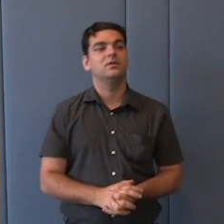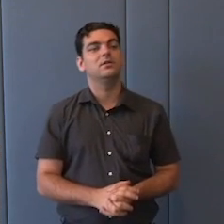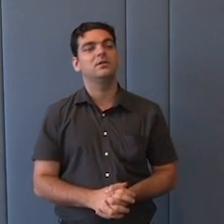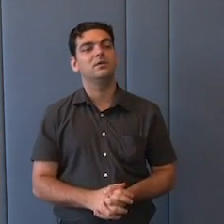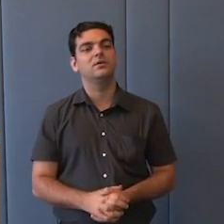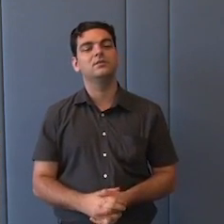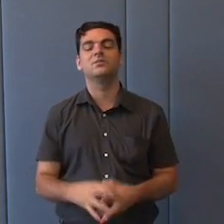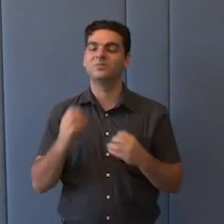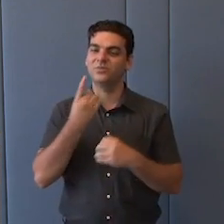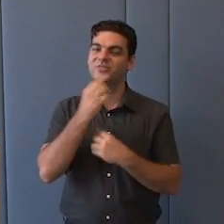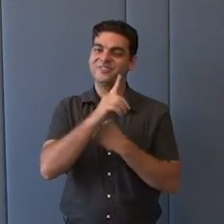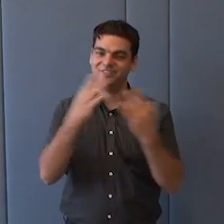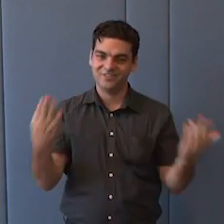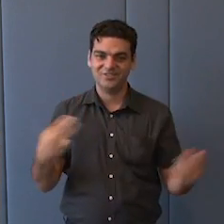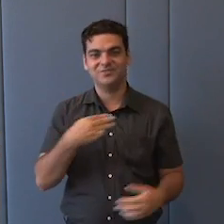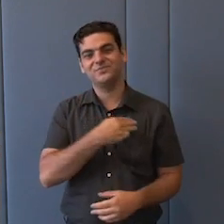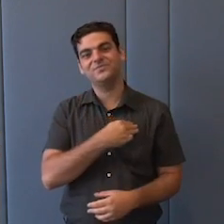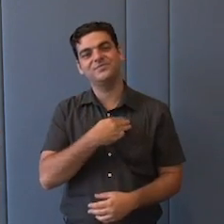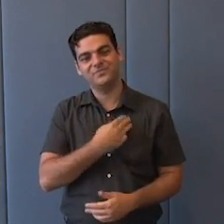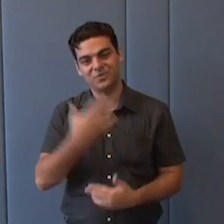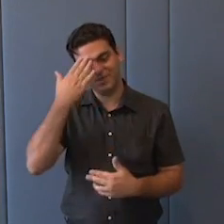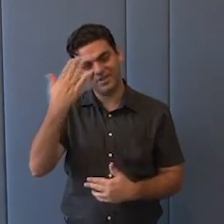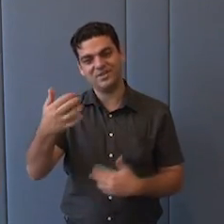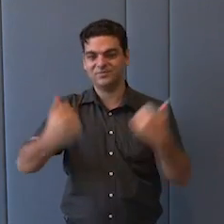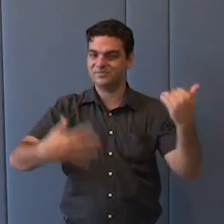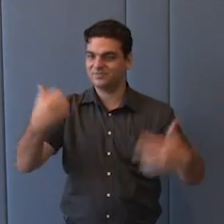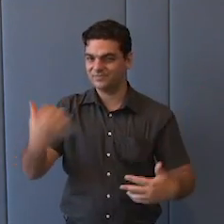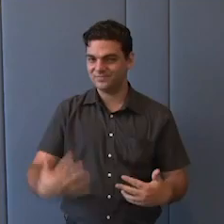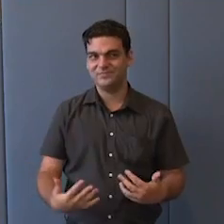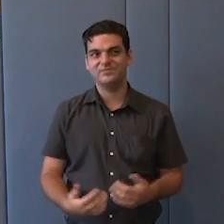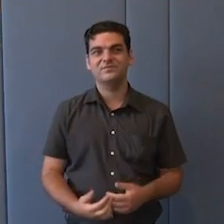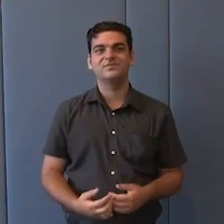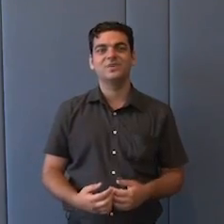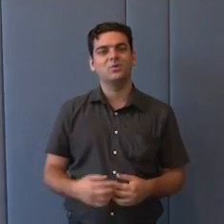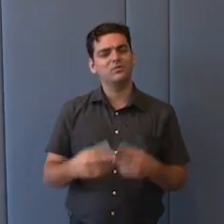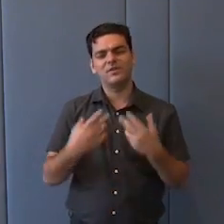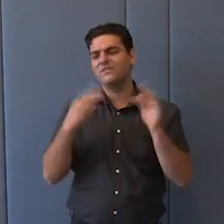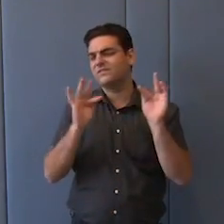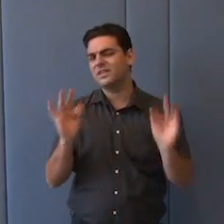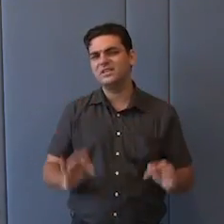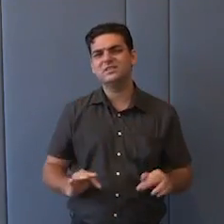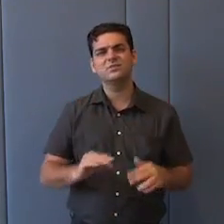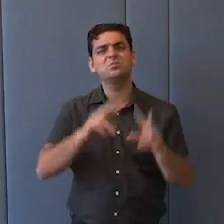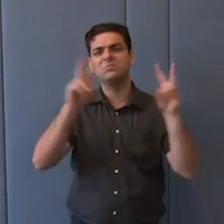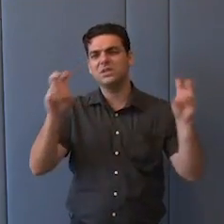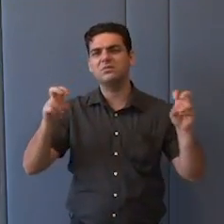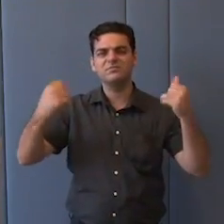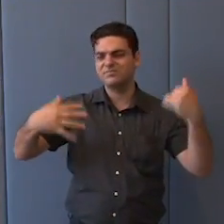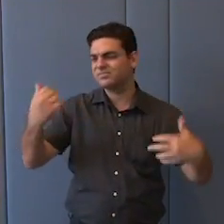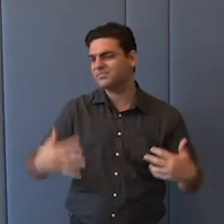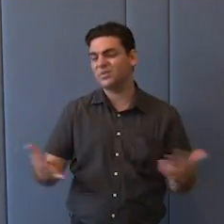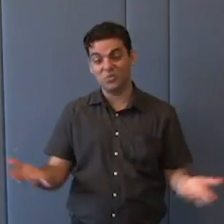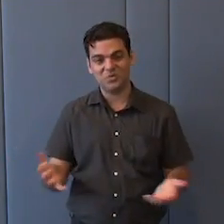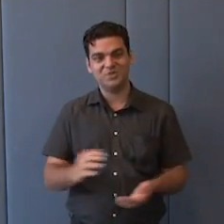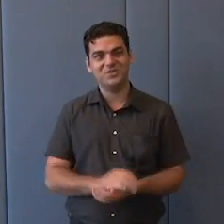Bom dia, ministro. Muito obrigado pela aula magna. Sou Ângelo Santos, também da Toma de 2019. O